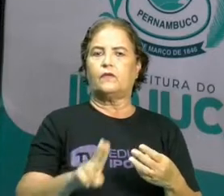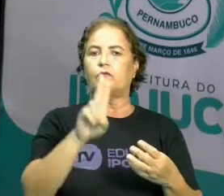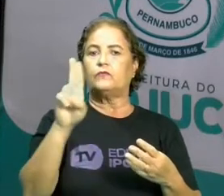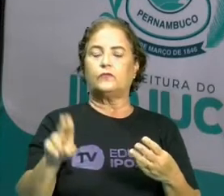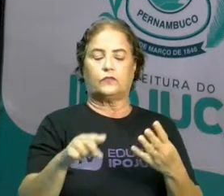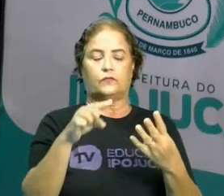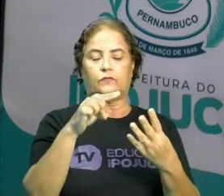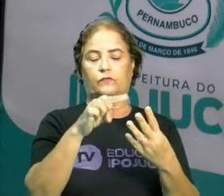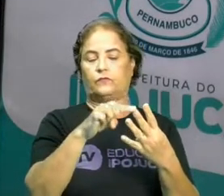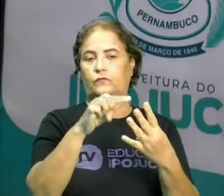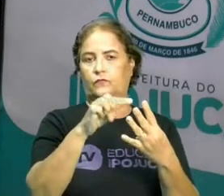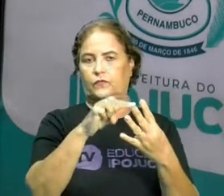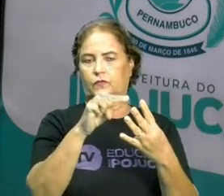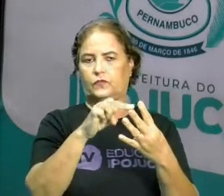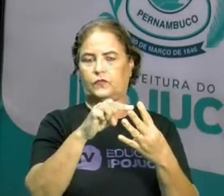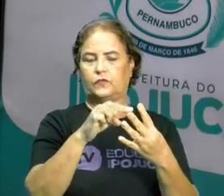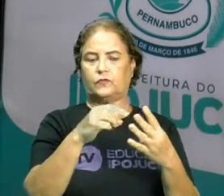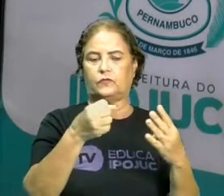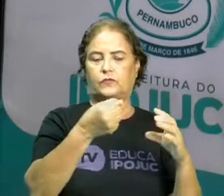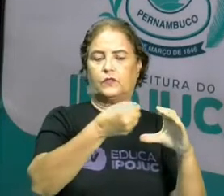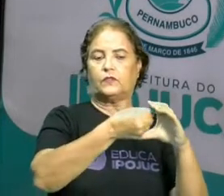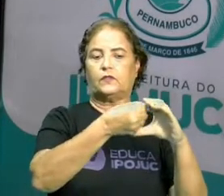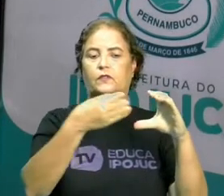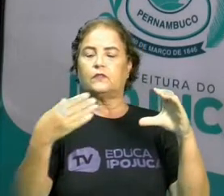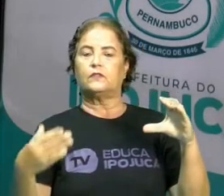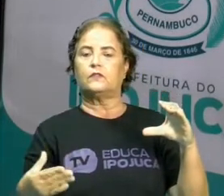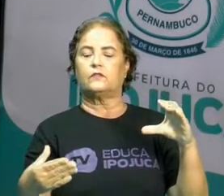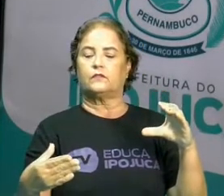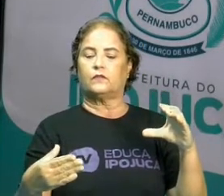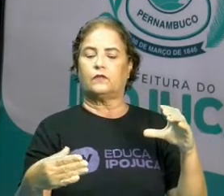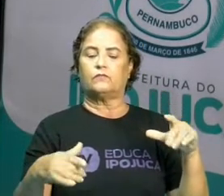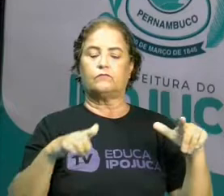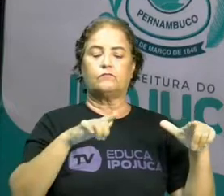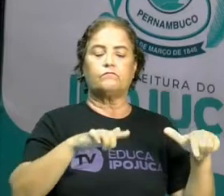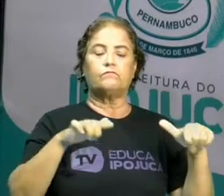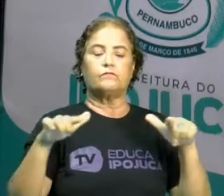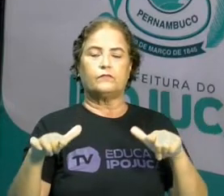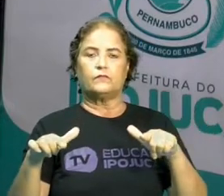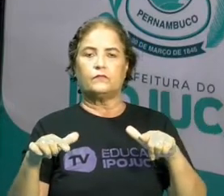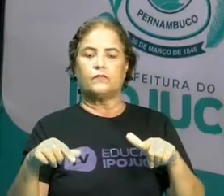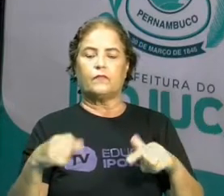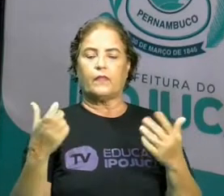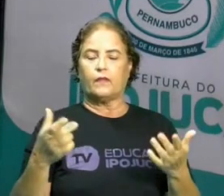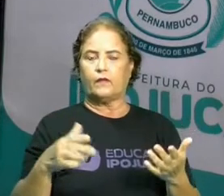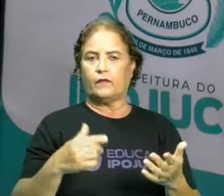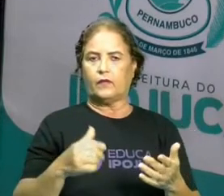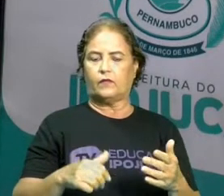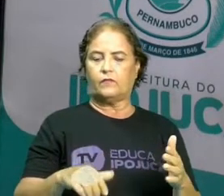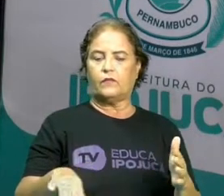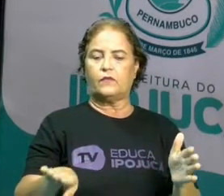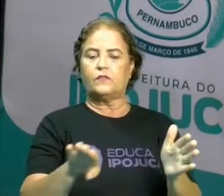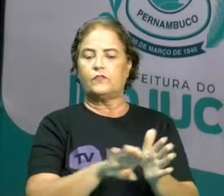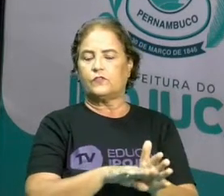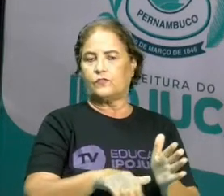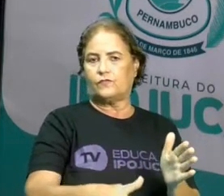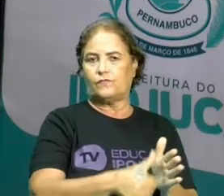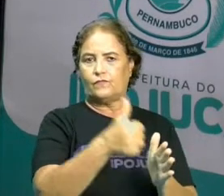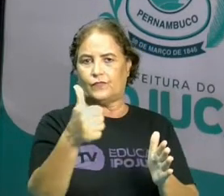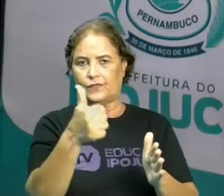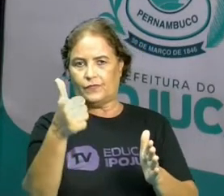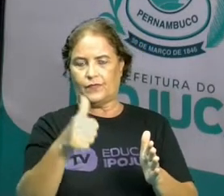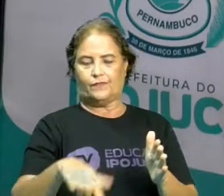classificar, indicar uma posição. É quando nós queremos dizer que chegou em primeiro, em